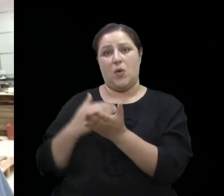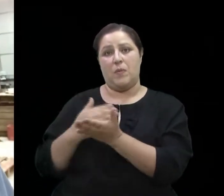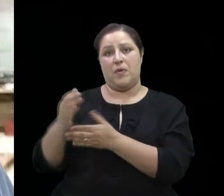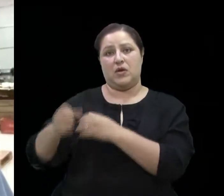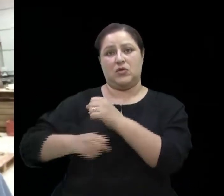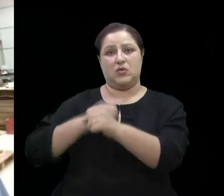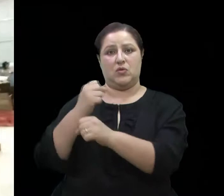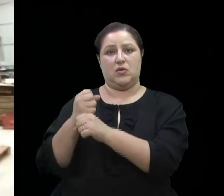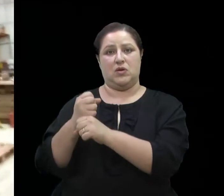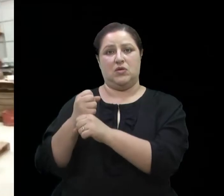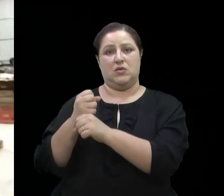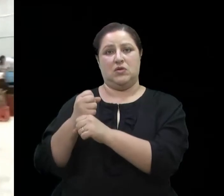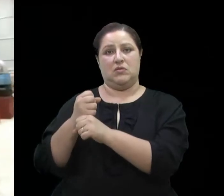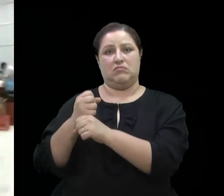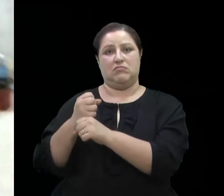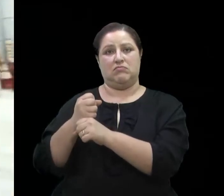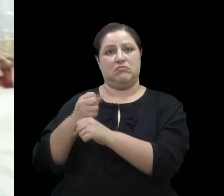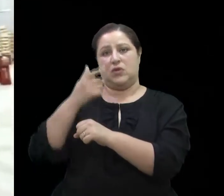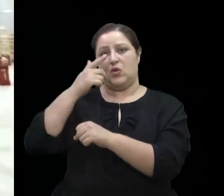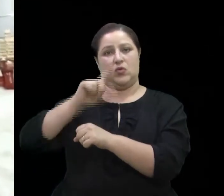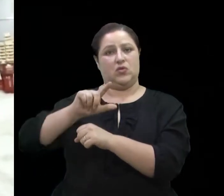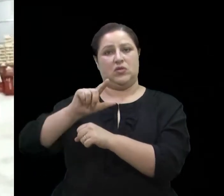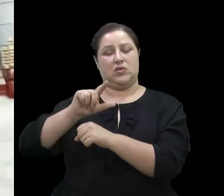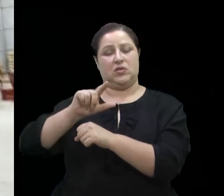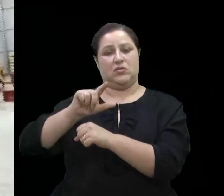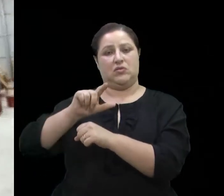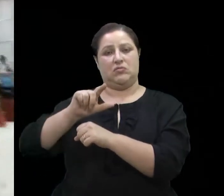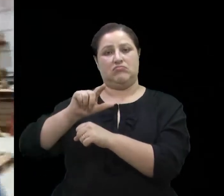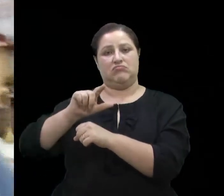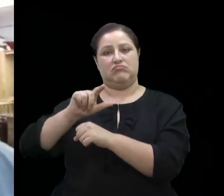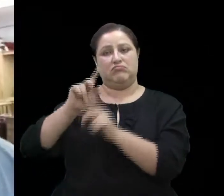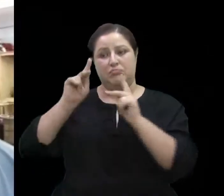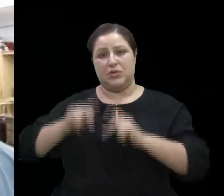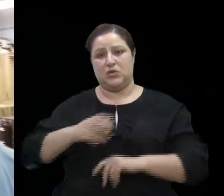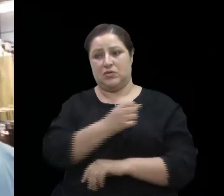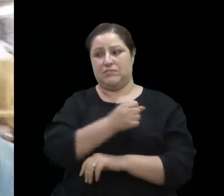ano e não consigo suprir essa necessidade.